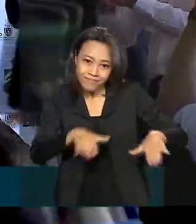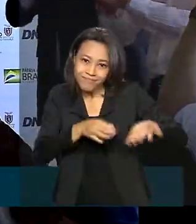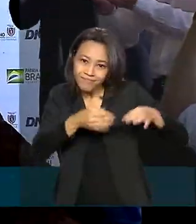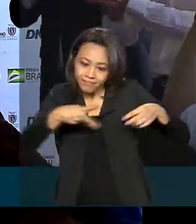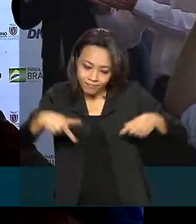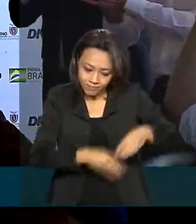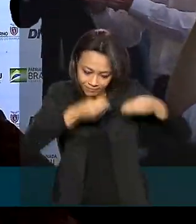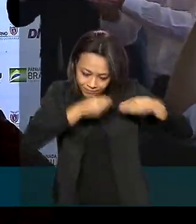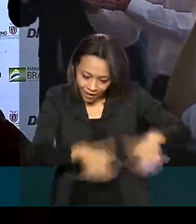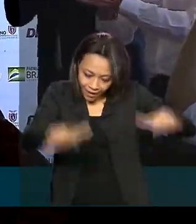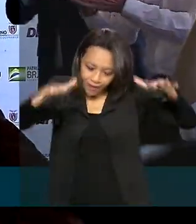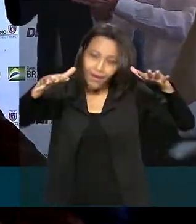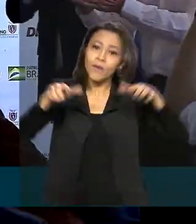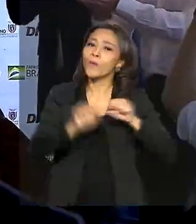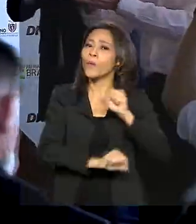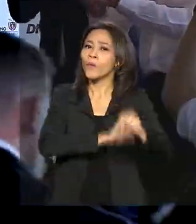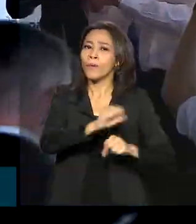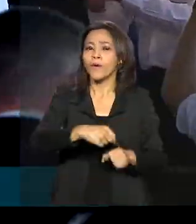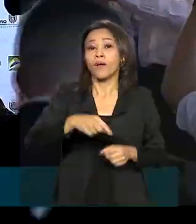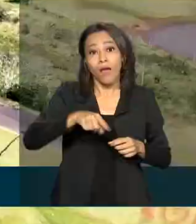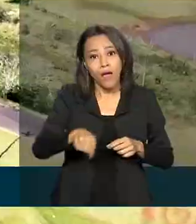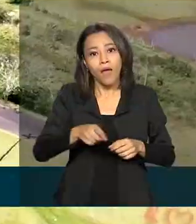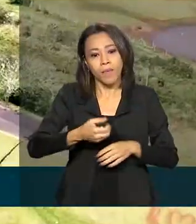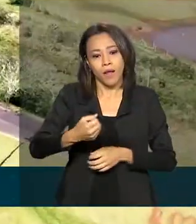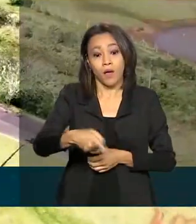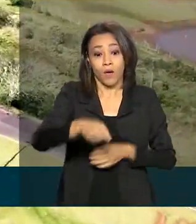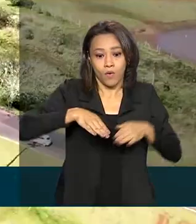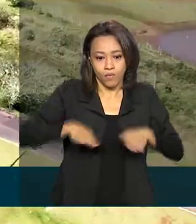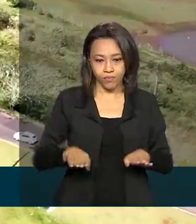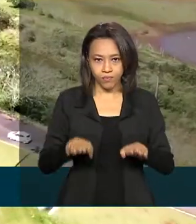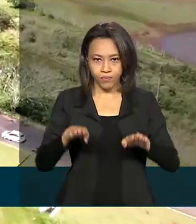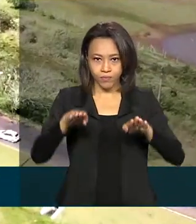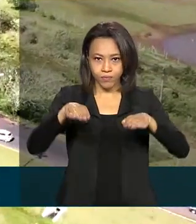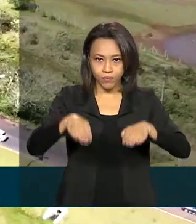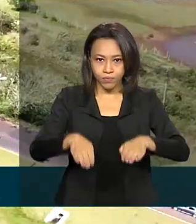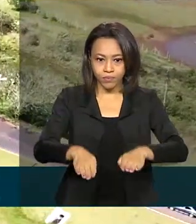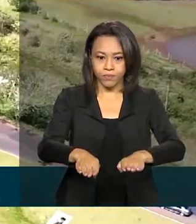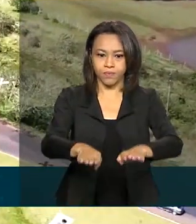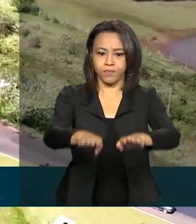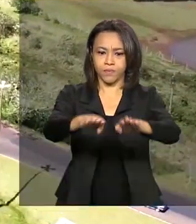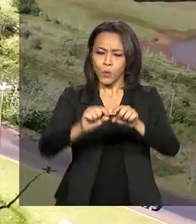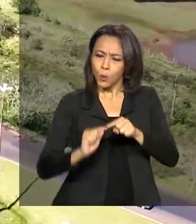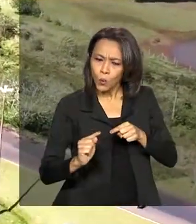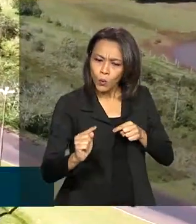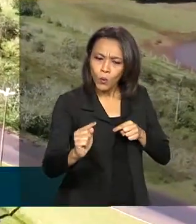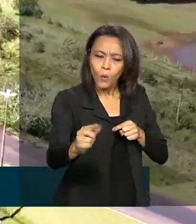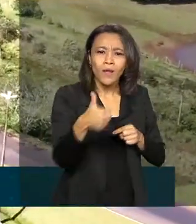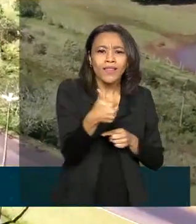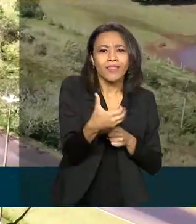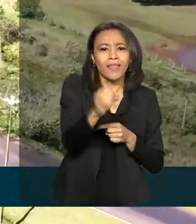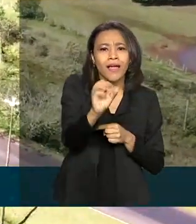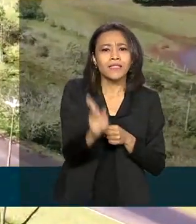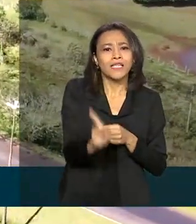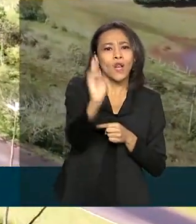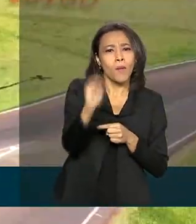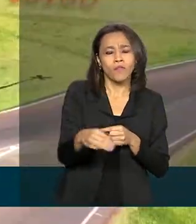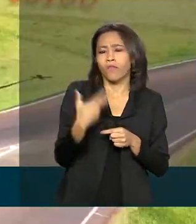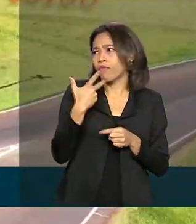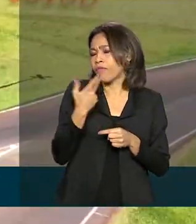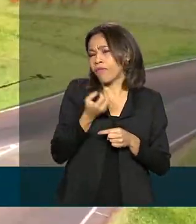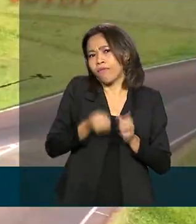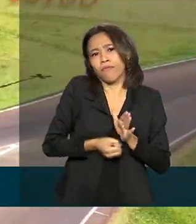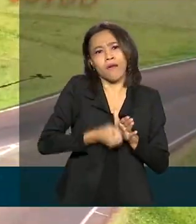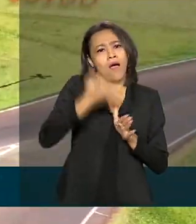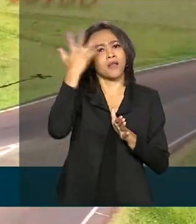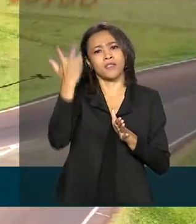a largada para a duplicação da Rodovia das Cataratas. A obra, com quase 10 quilômetros de extensão, foi anunciada várias vezes